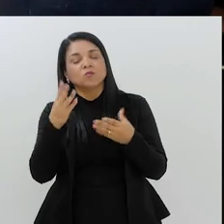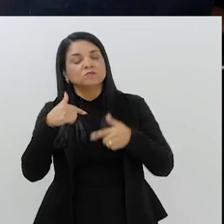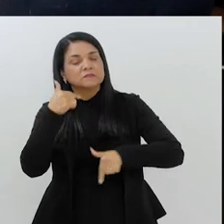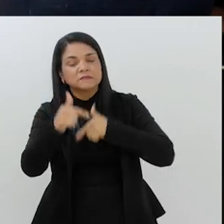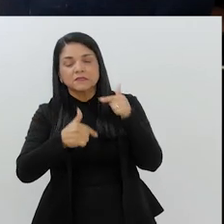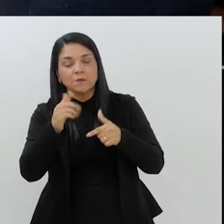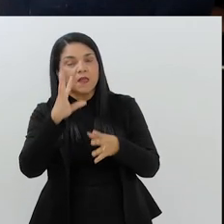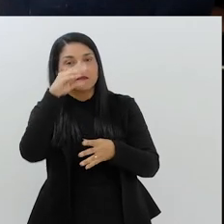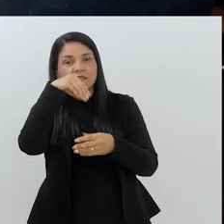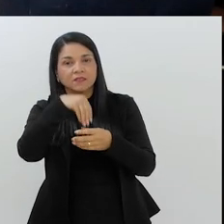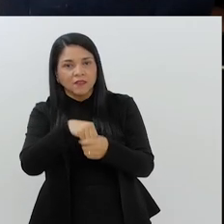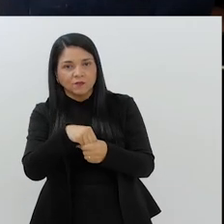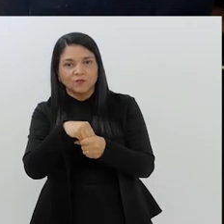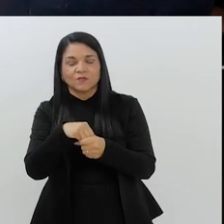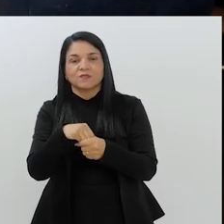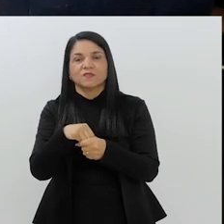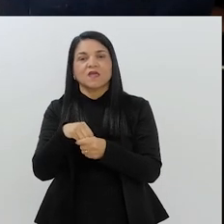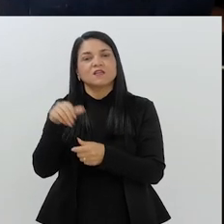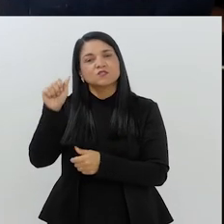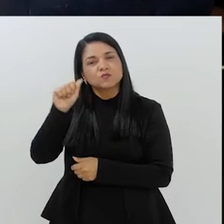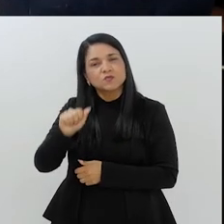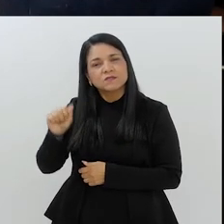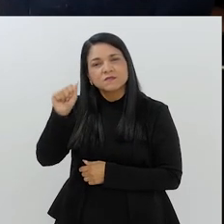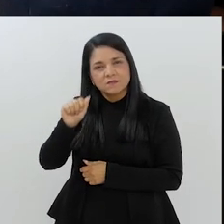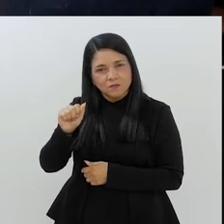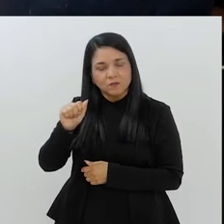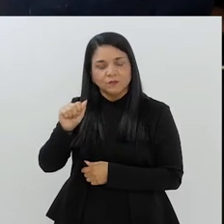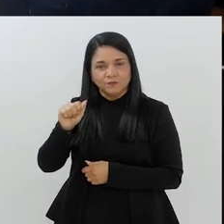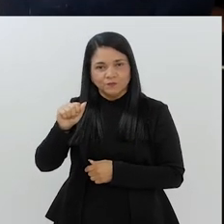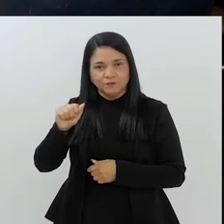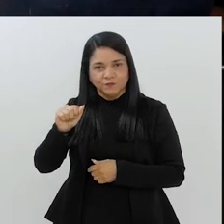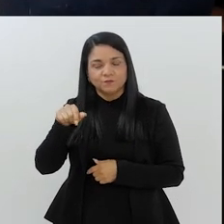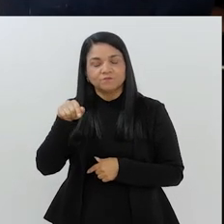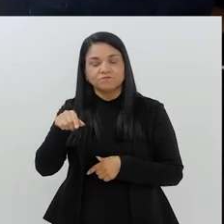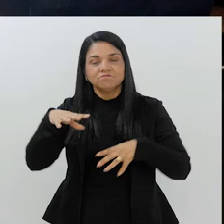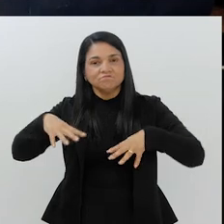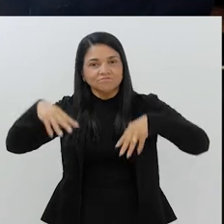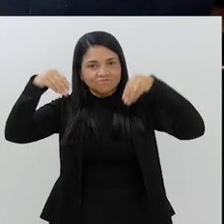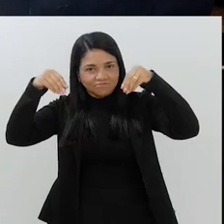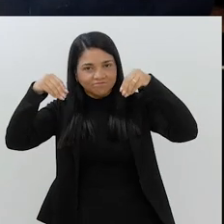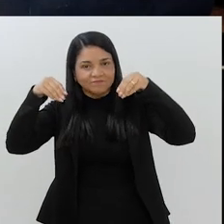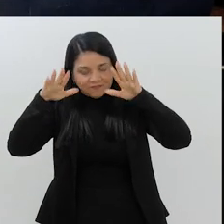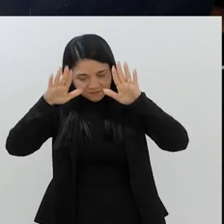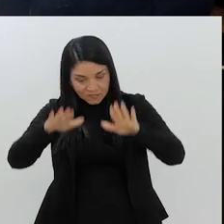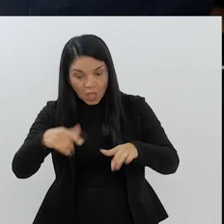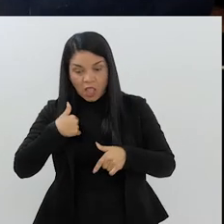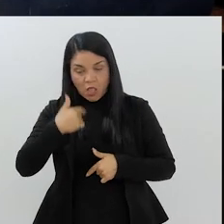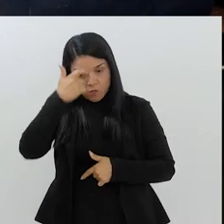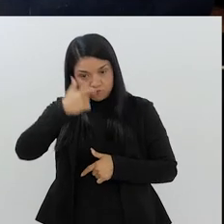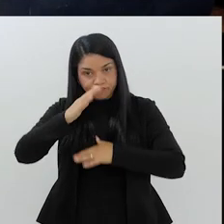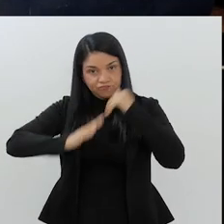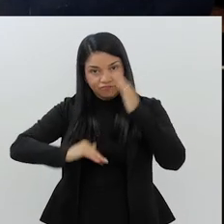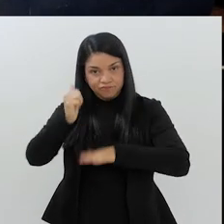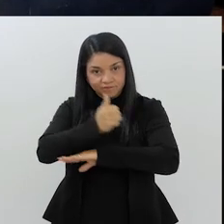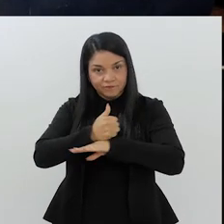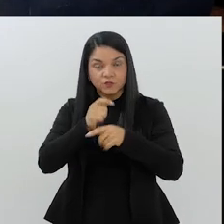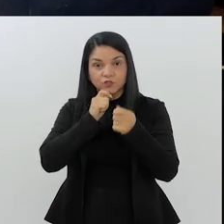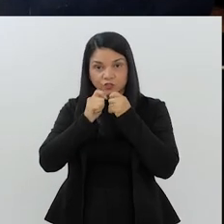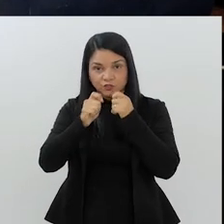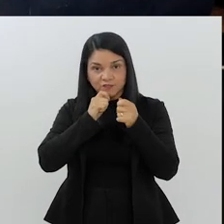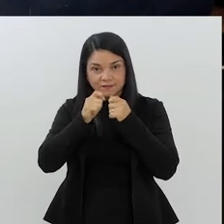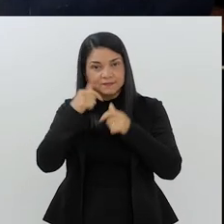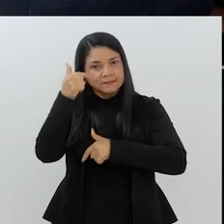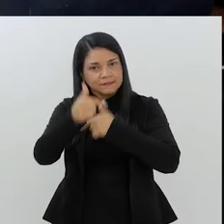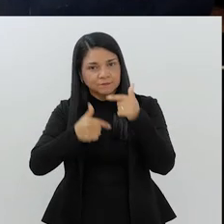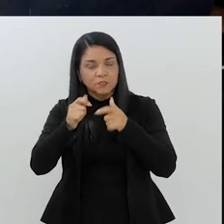dentro da sociedade, dentro da mesquita? Da mesquita? Isso. Bom, eu sou jornalista por profissão,